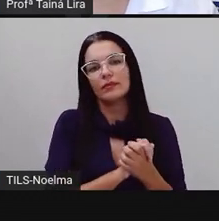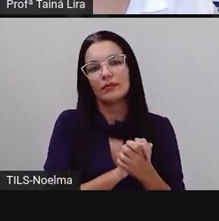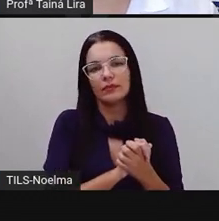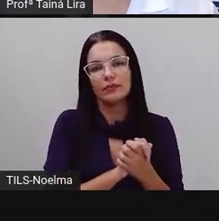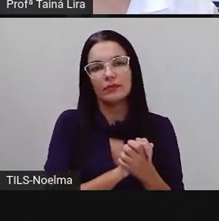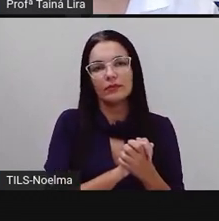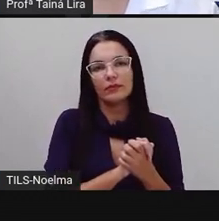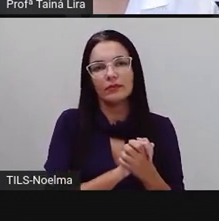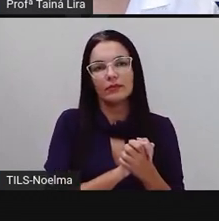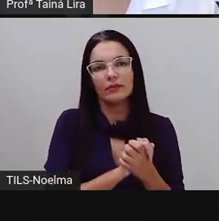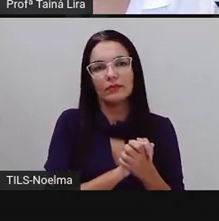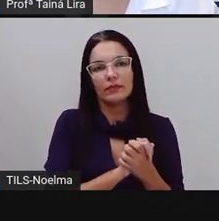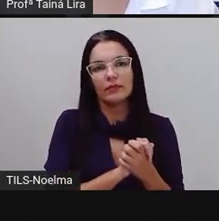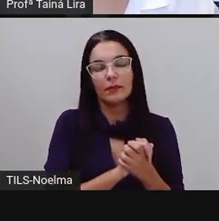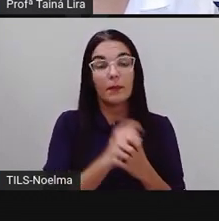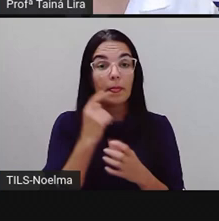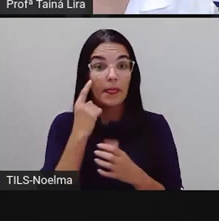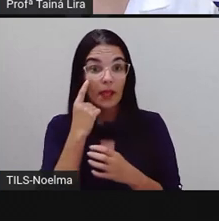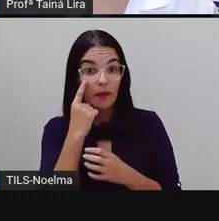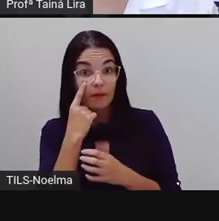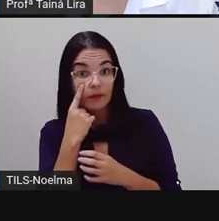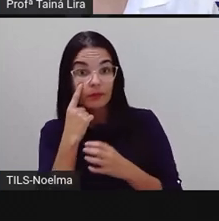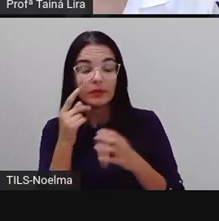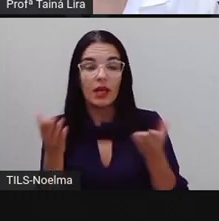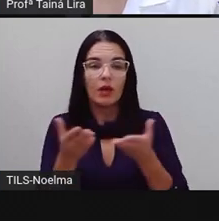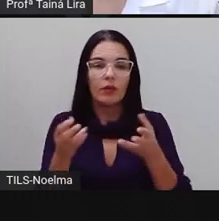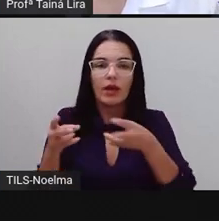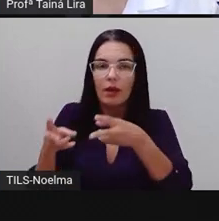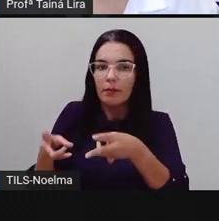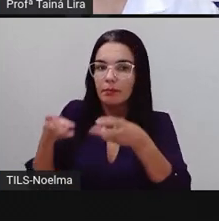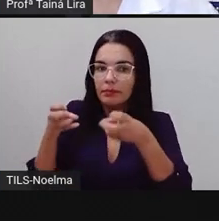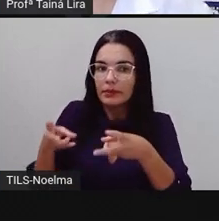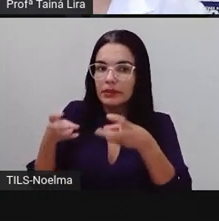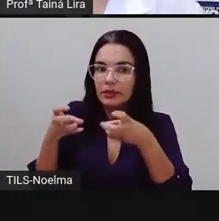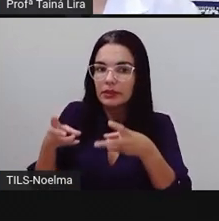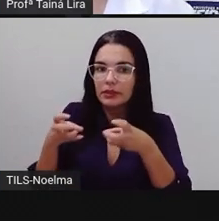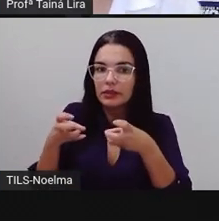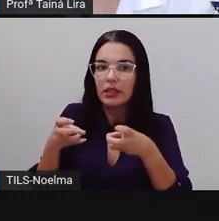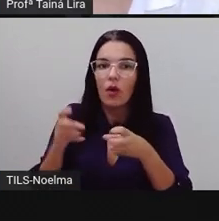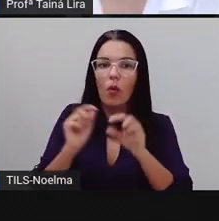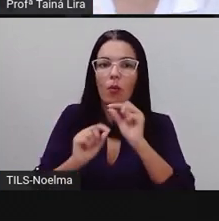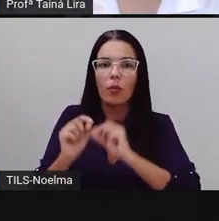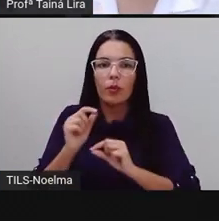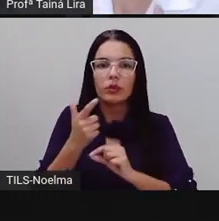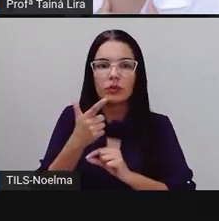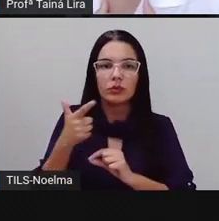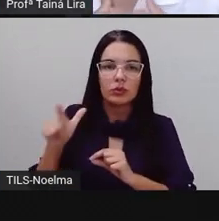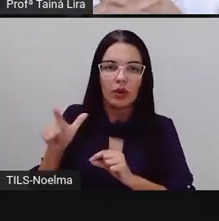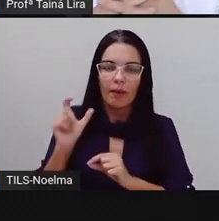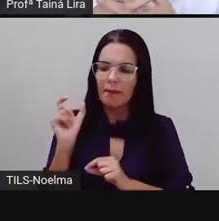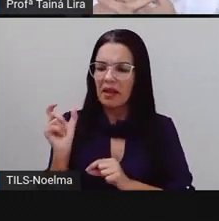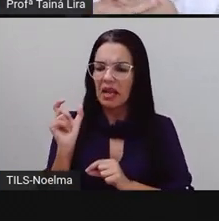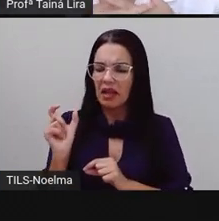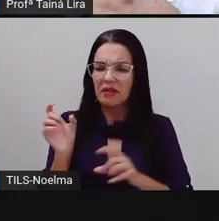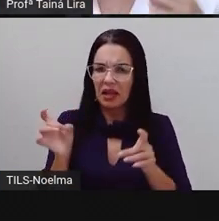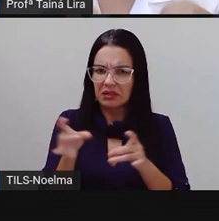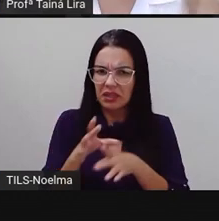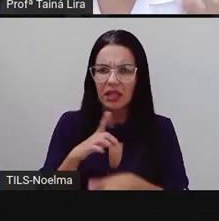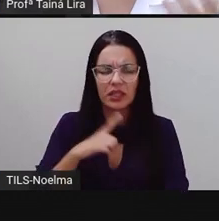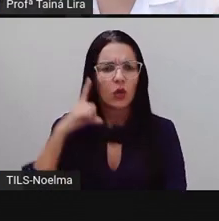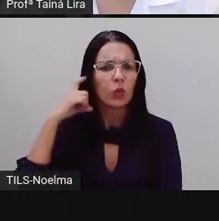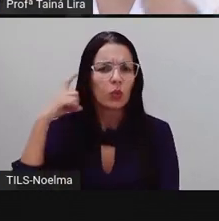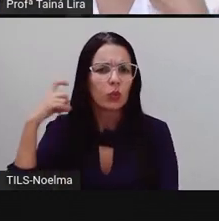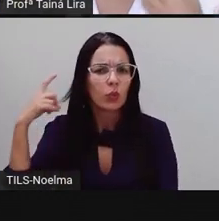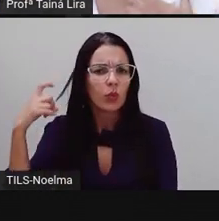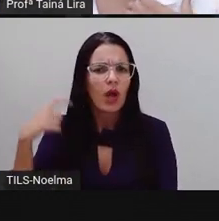Aracaju. Então, vamos observar mais uma vez. Pró, já essas palavras têm som de